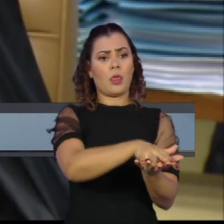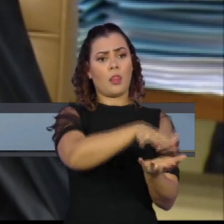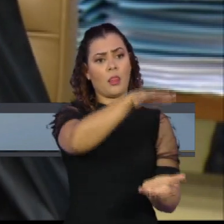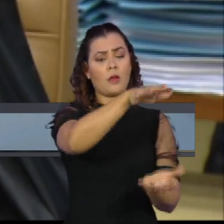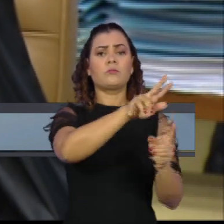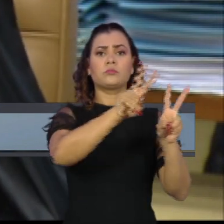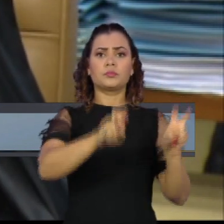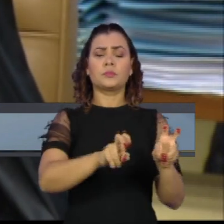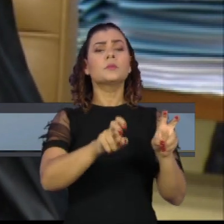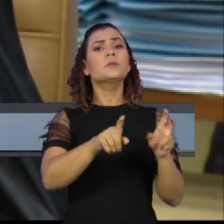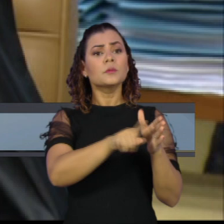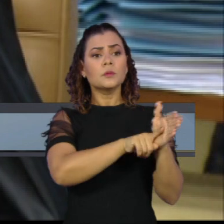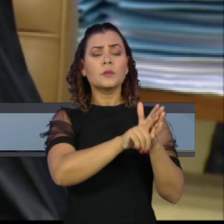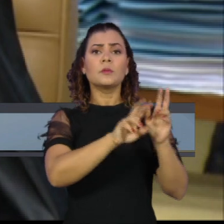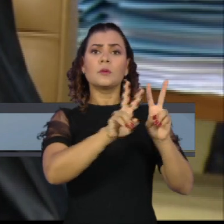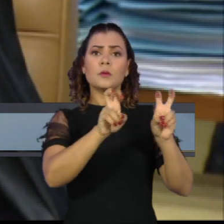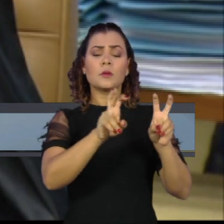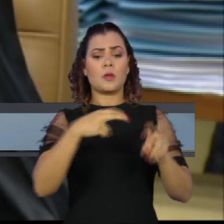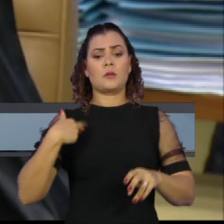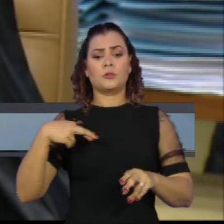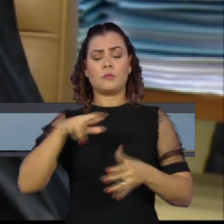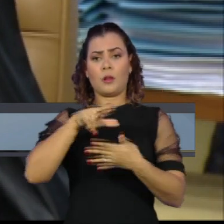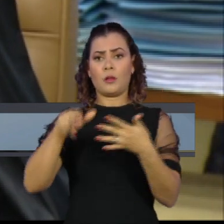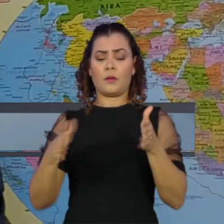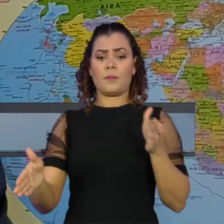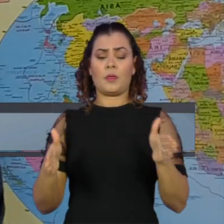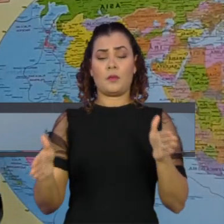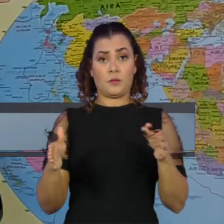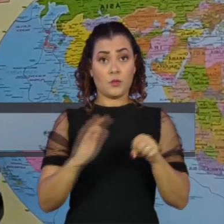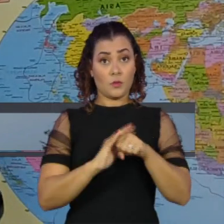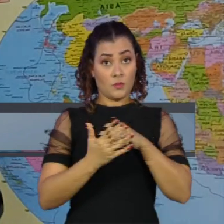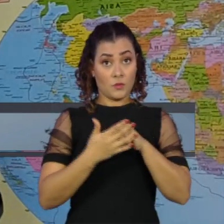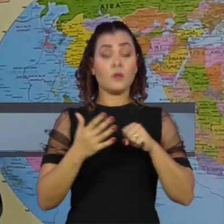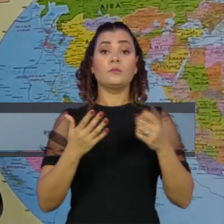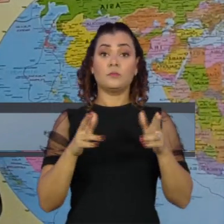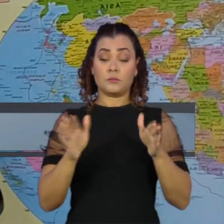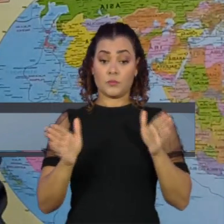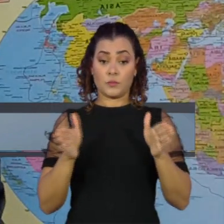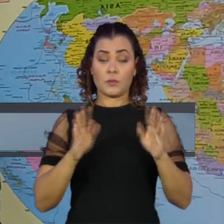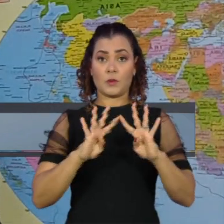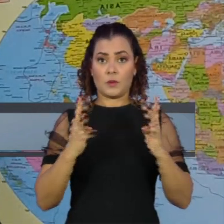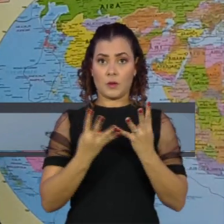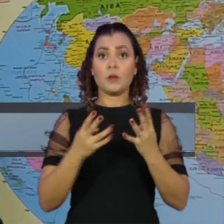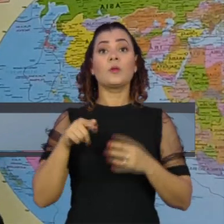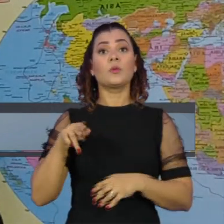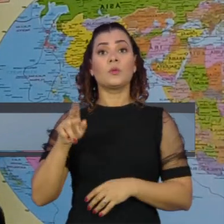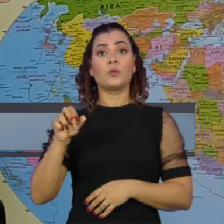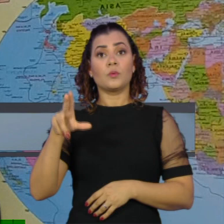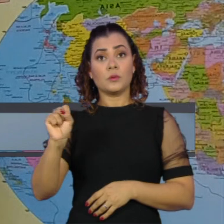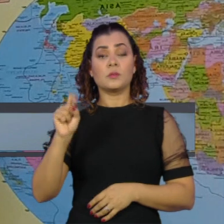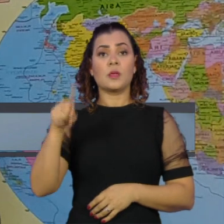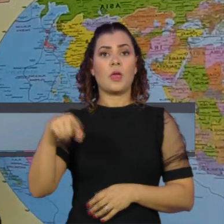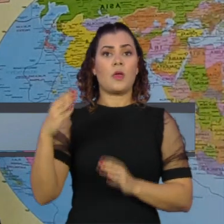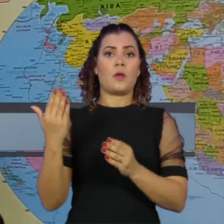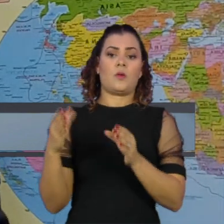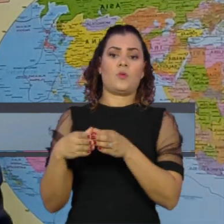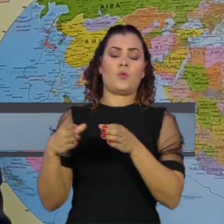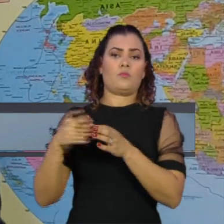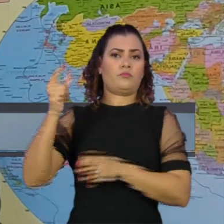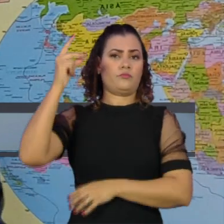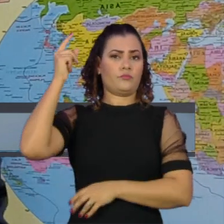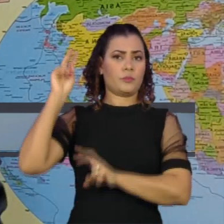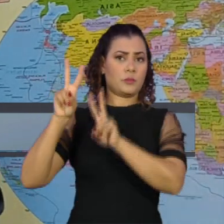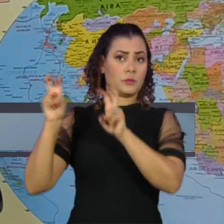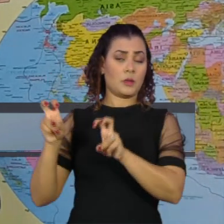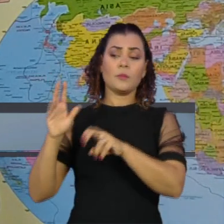respeito à realização de reuniões religiosas durante a pandemia. Ele argumenta que Nunes Marques é titular da ação mais antiga sobre o assunto